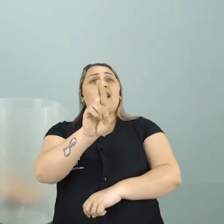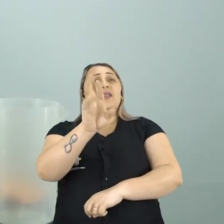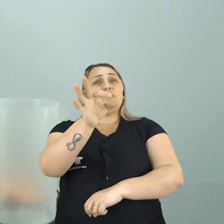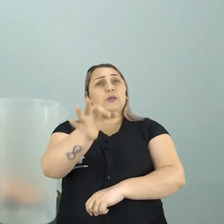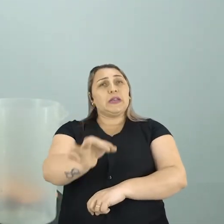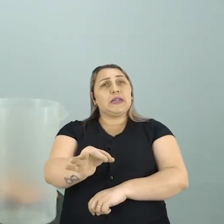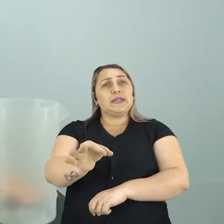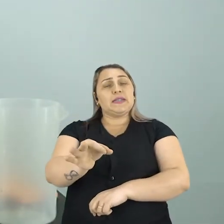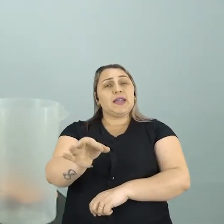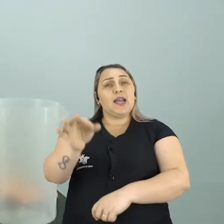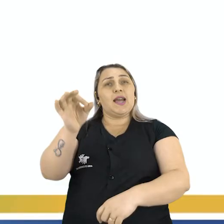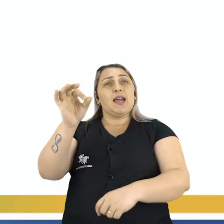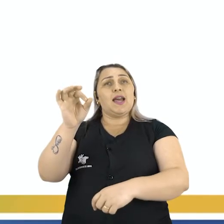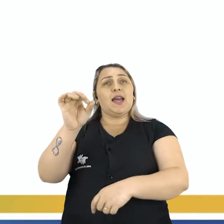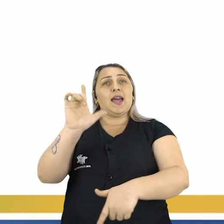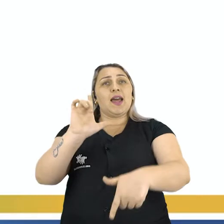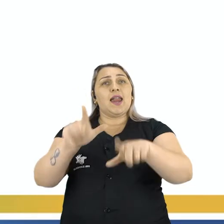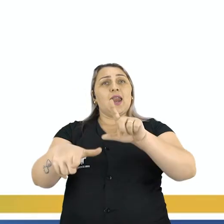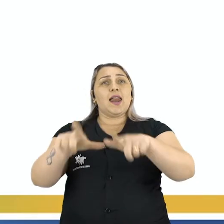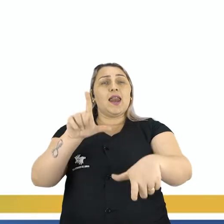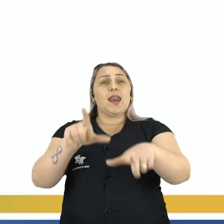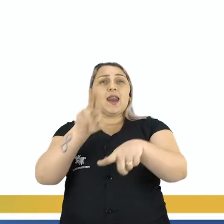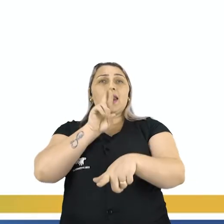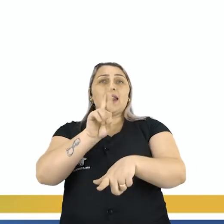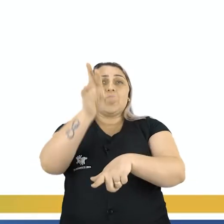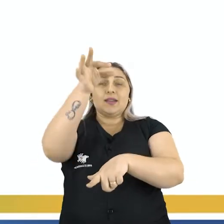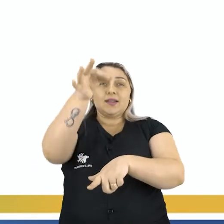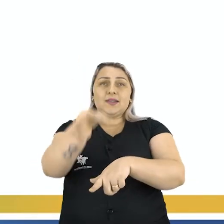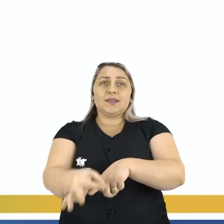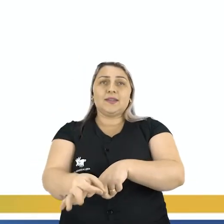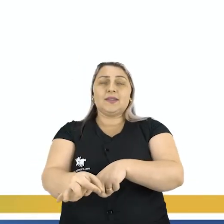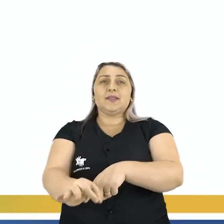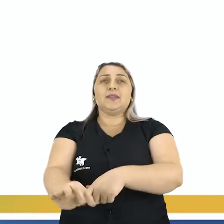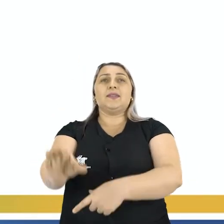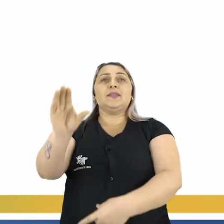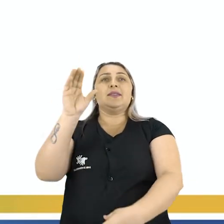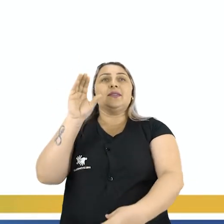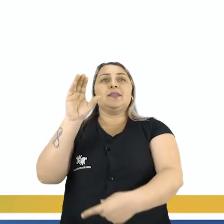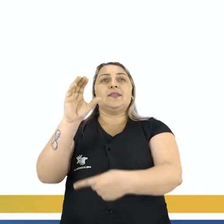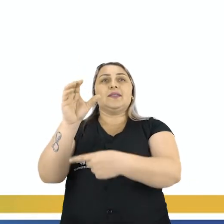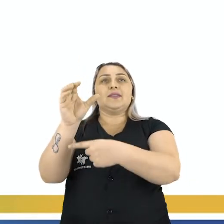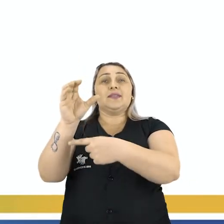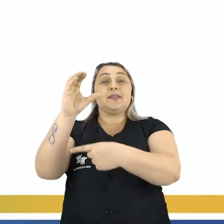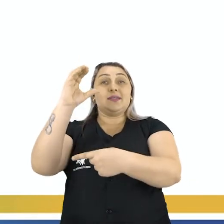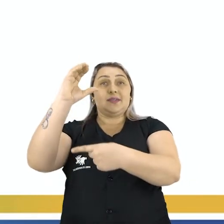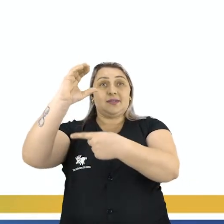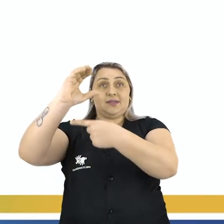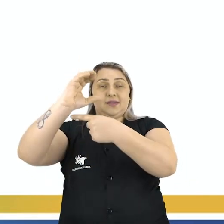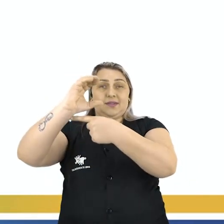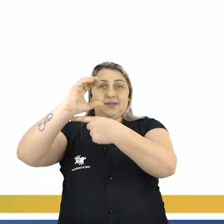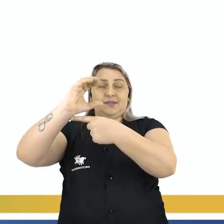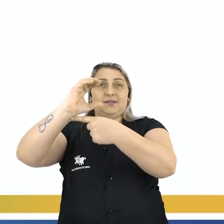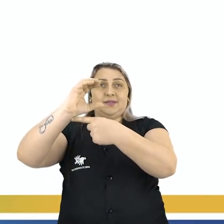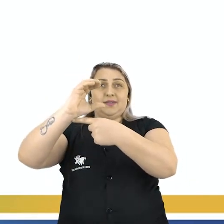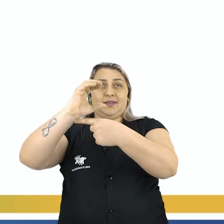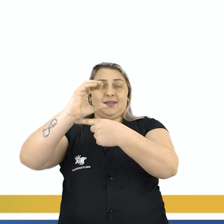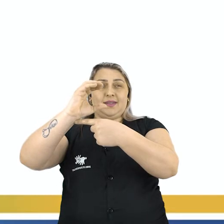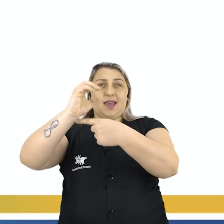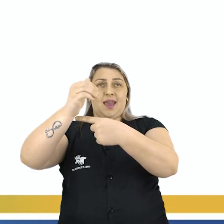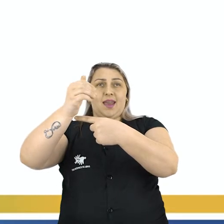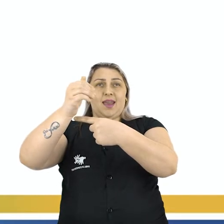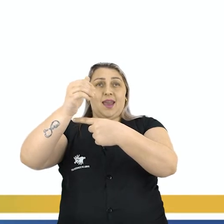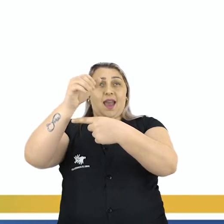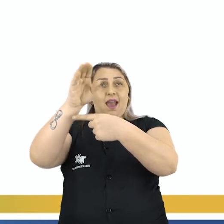Aliás, vamos ver a nossa resposta A nossa alternativa O nosso gabarito Vai ser